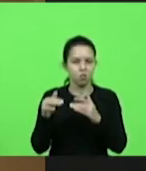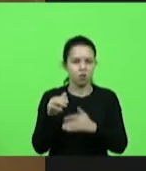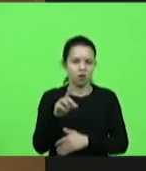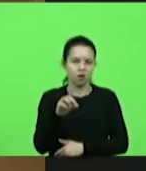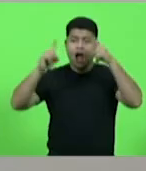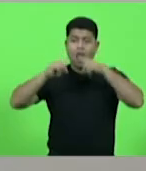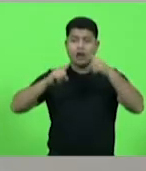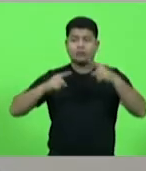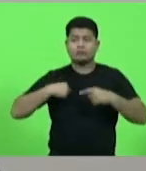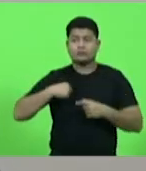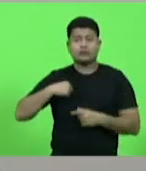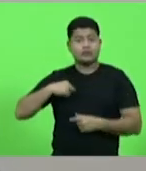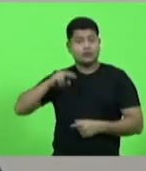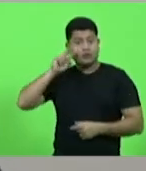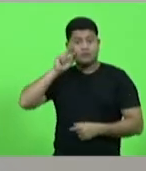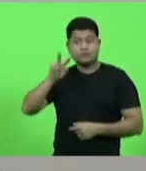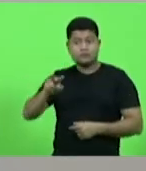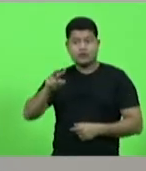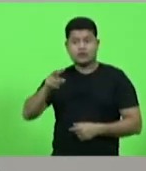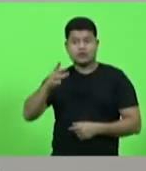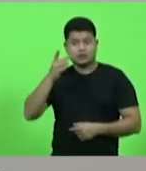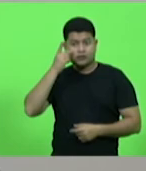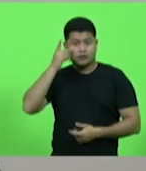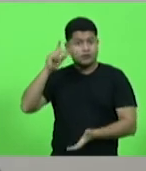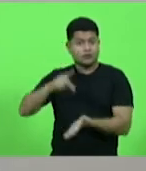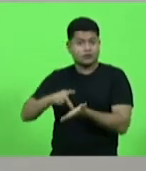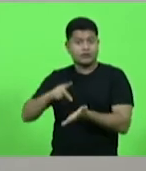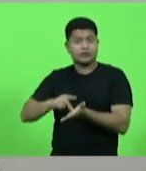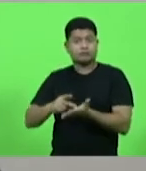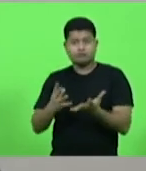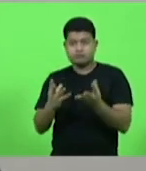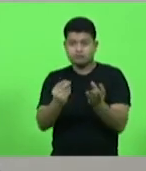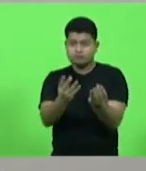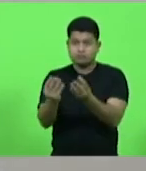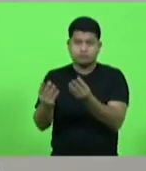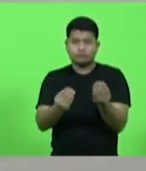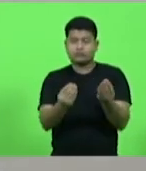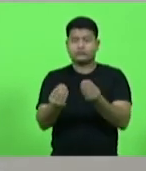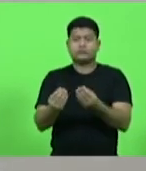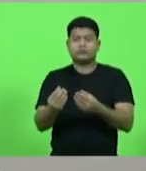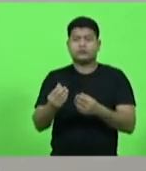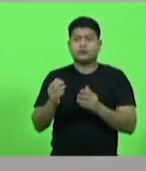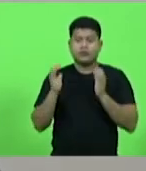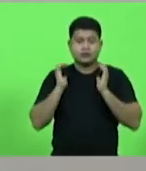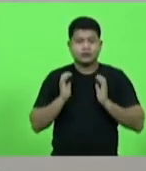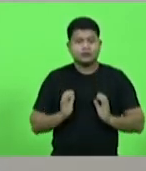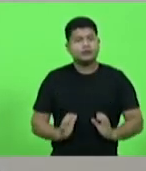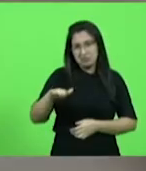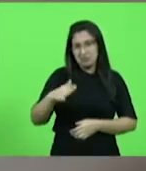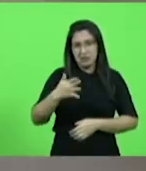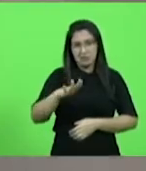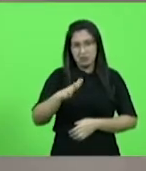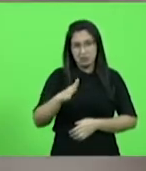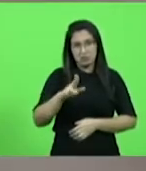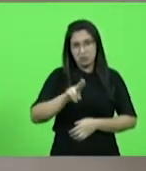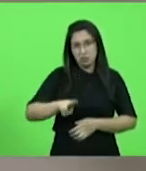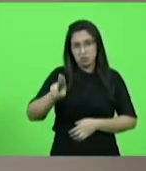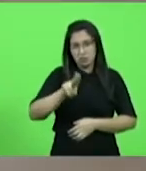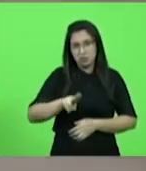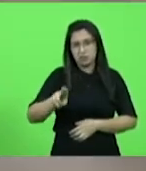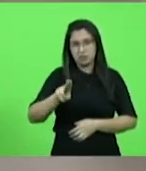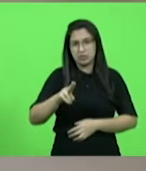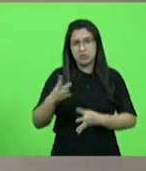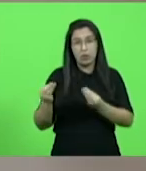aqui Padre Pedro Baldiceira, do PT, também criticou o asfalto da BR-470 Mas salientou as